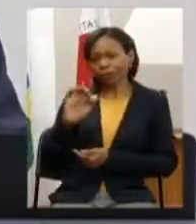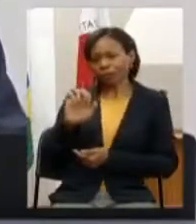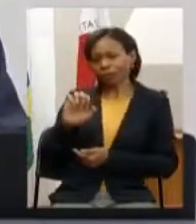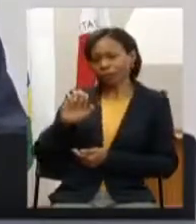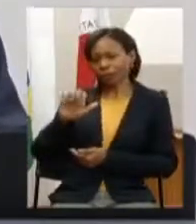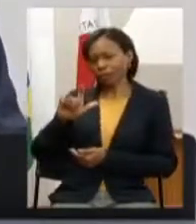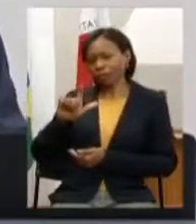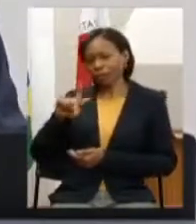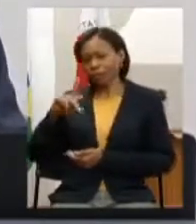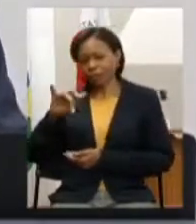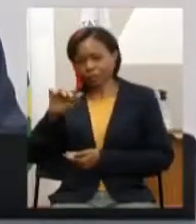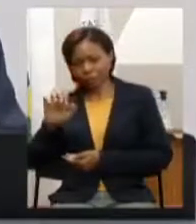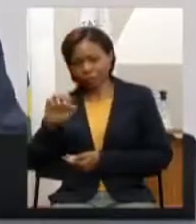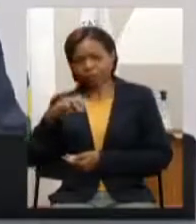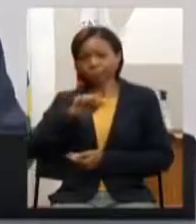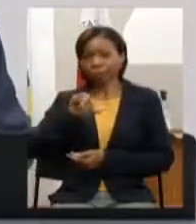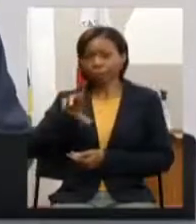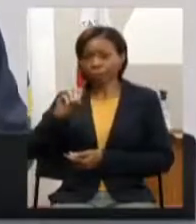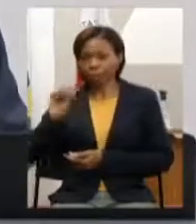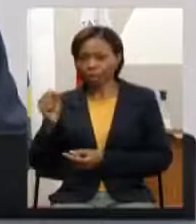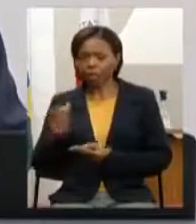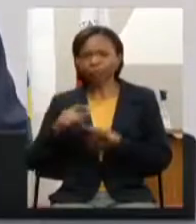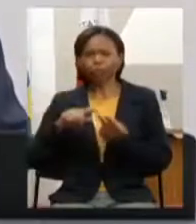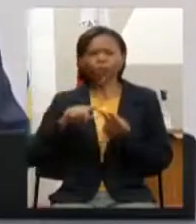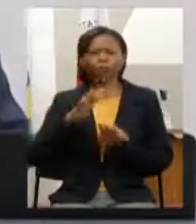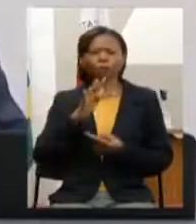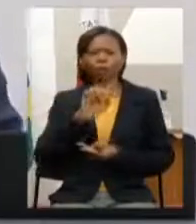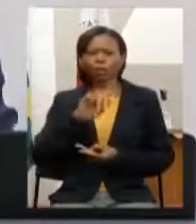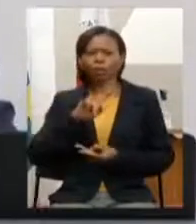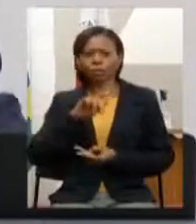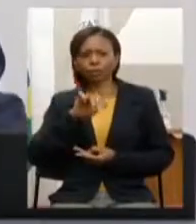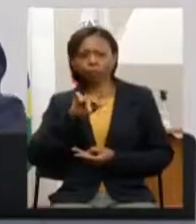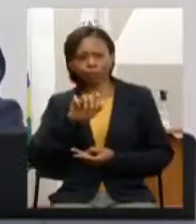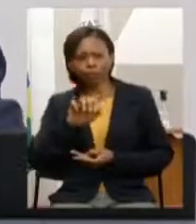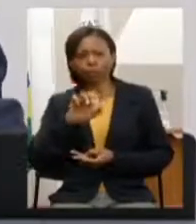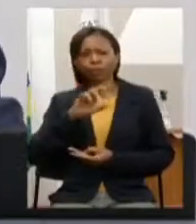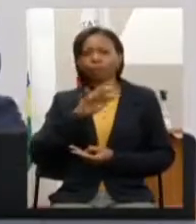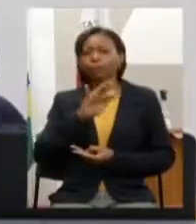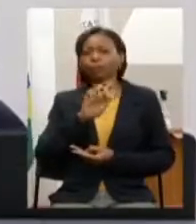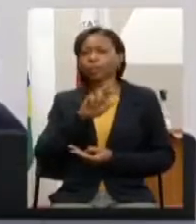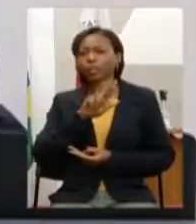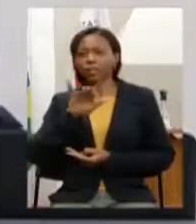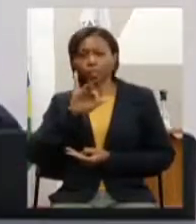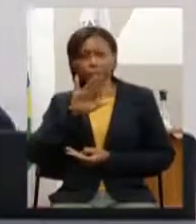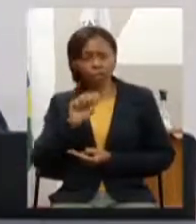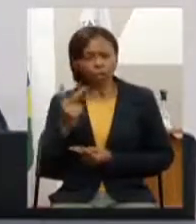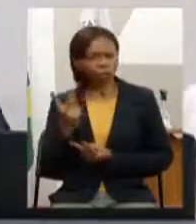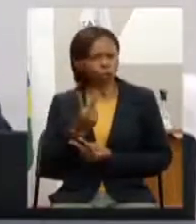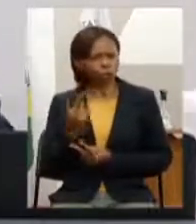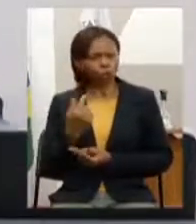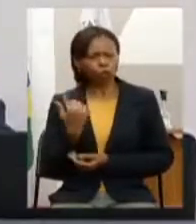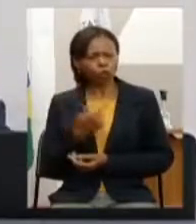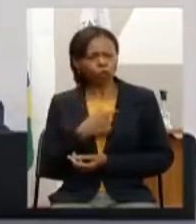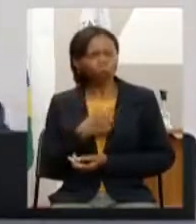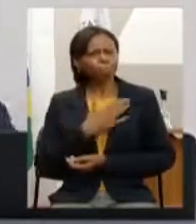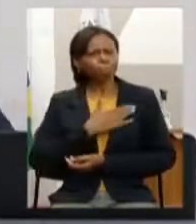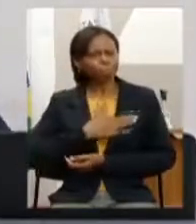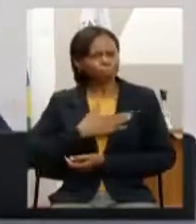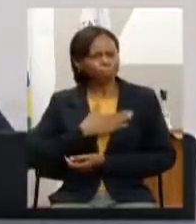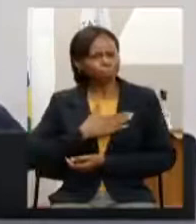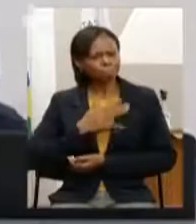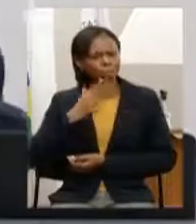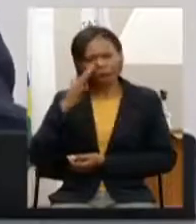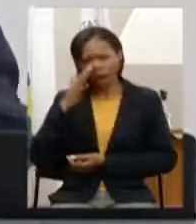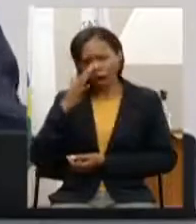Felipe Ferreira as pessoas que conhecem e tem a maior estima e consideração e deveriam talvez ser outros estar